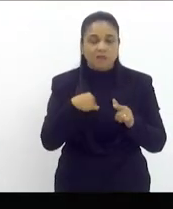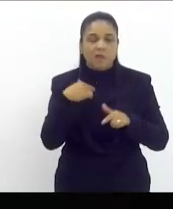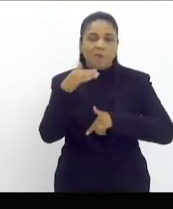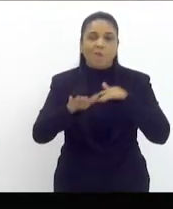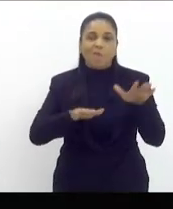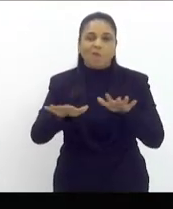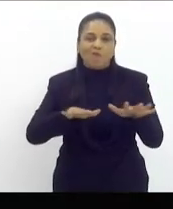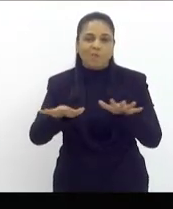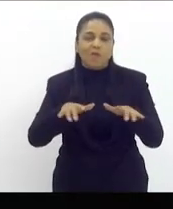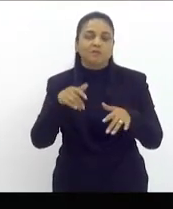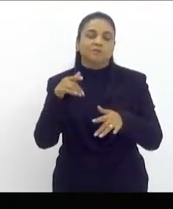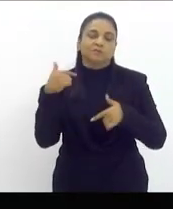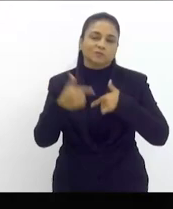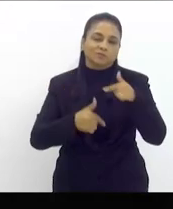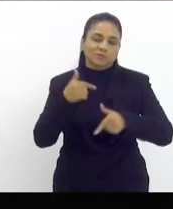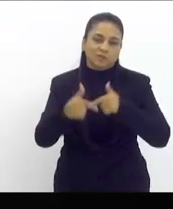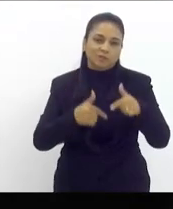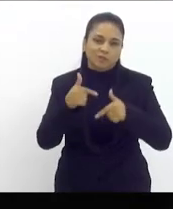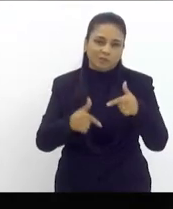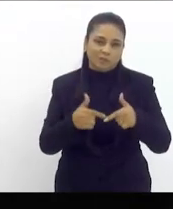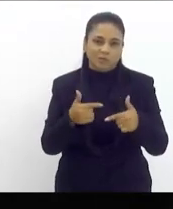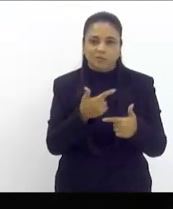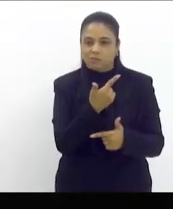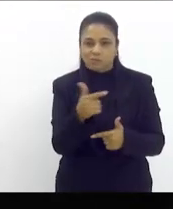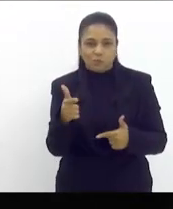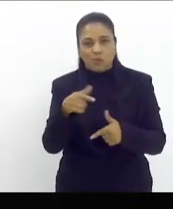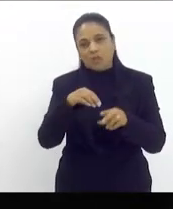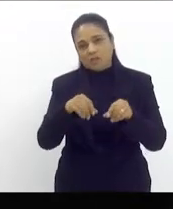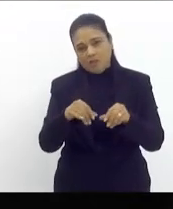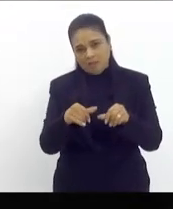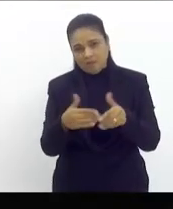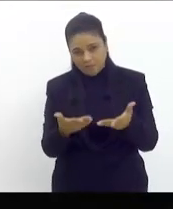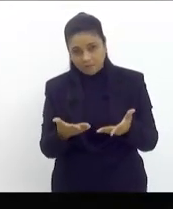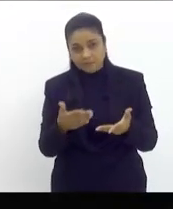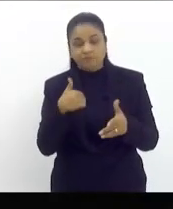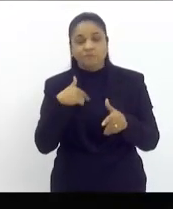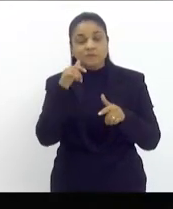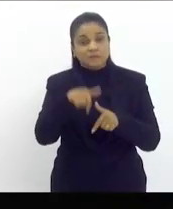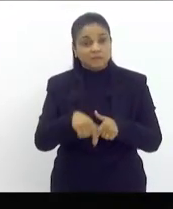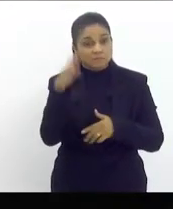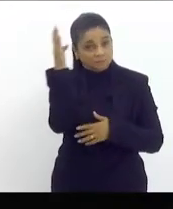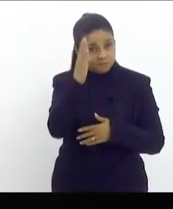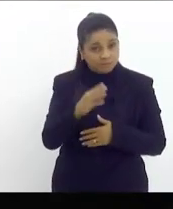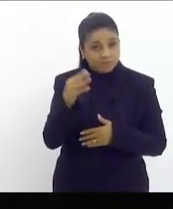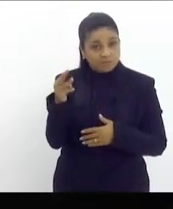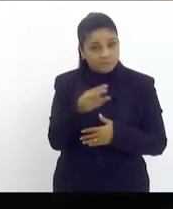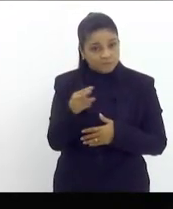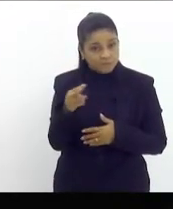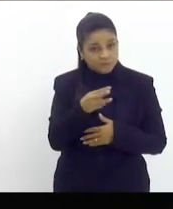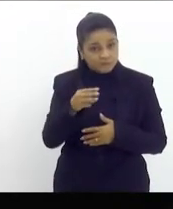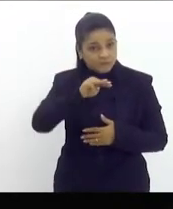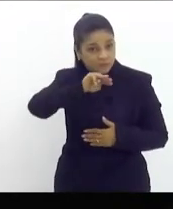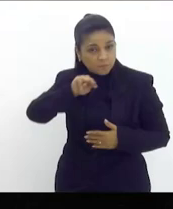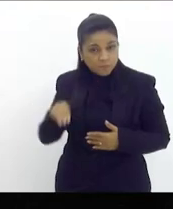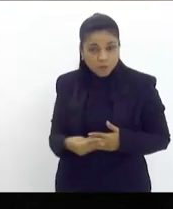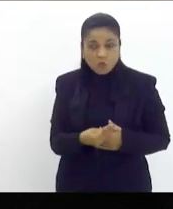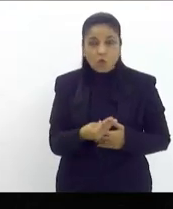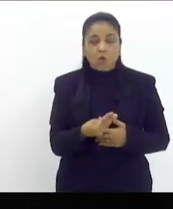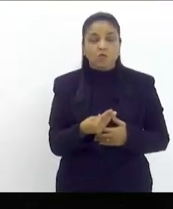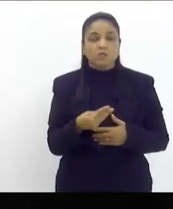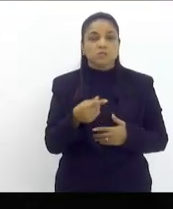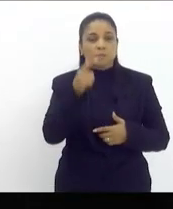trabalhadores sem terra e é importante dizer que nesse país onde temos 33 milhões de pessoas